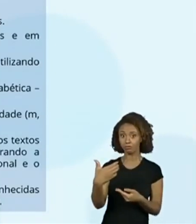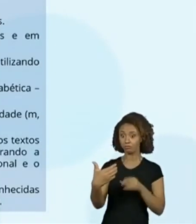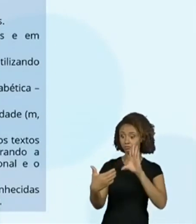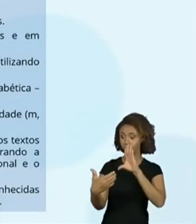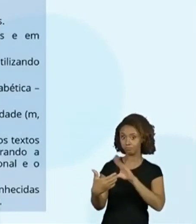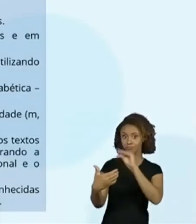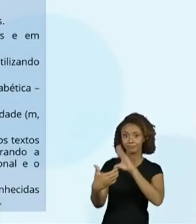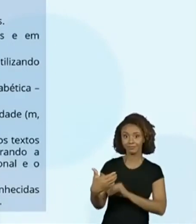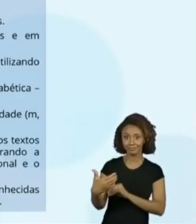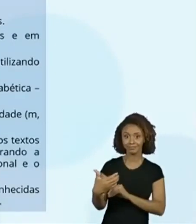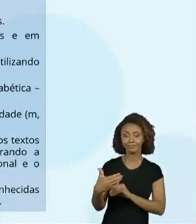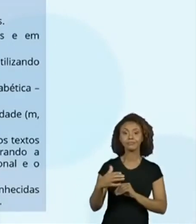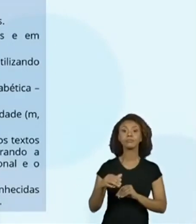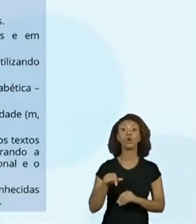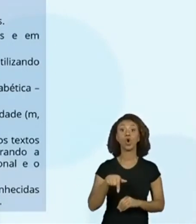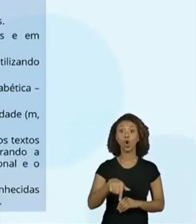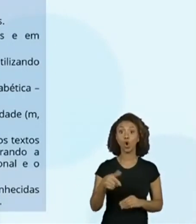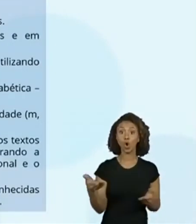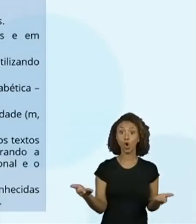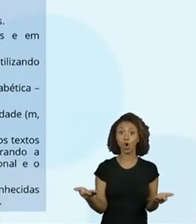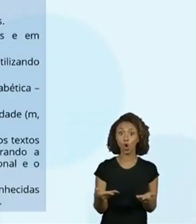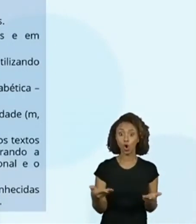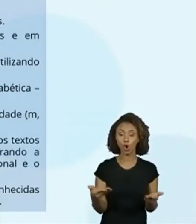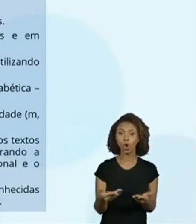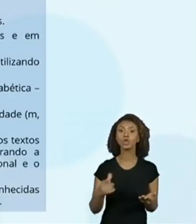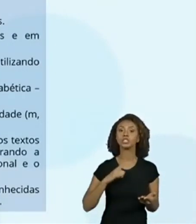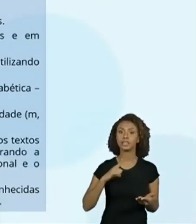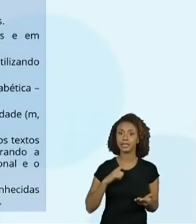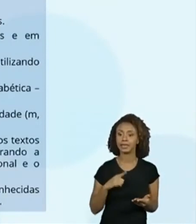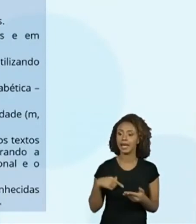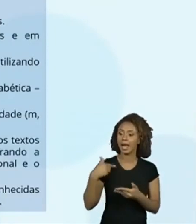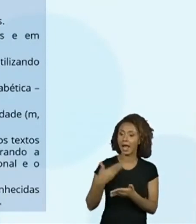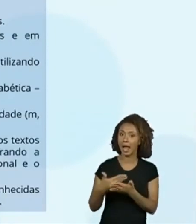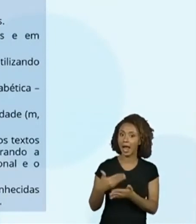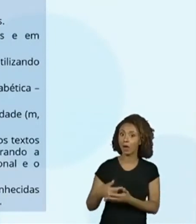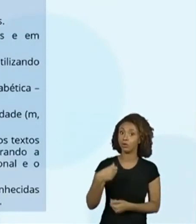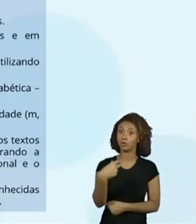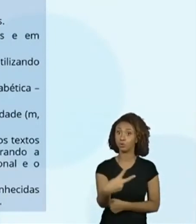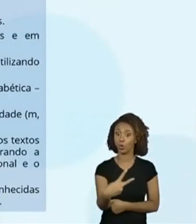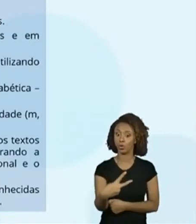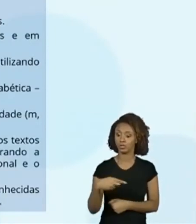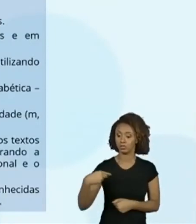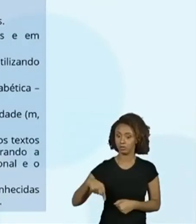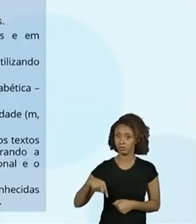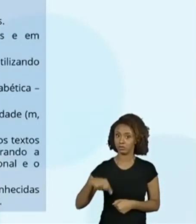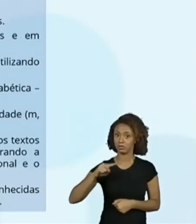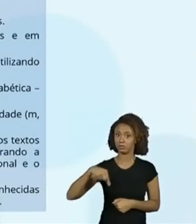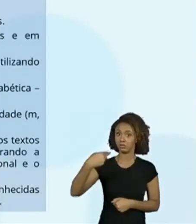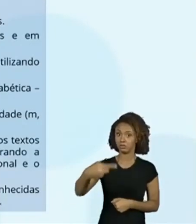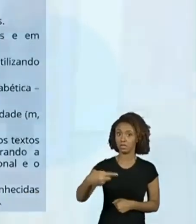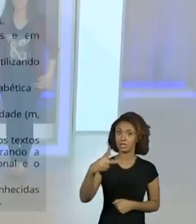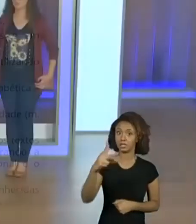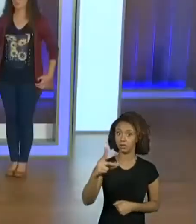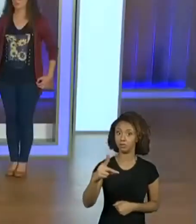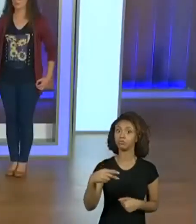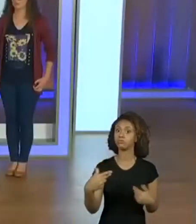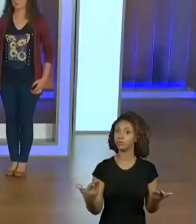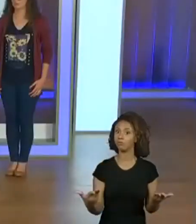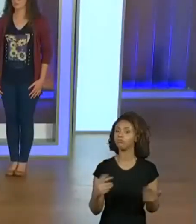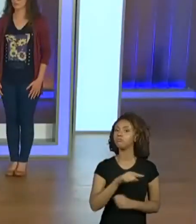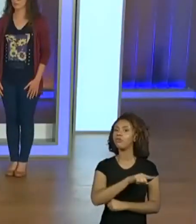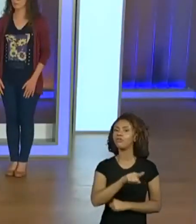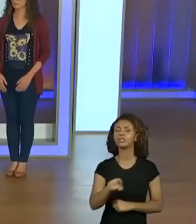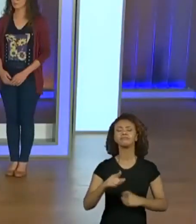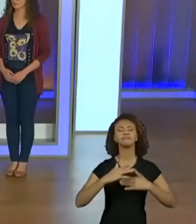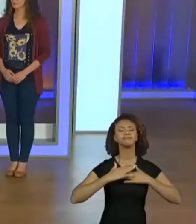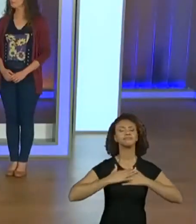Não é só para a primeira aula, hoje nós temos uma aula seguida da outra, são duas. Por isso essas habilidades. E, crianças, fiquem